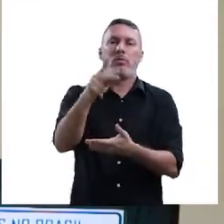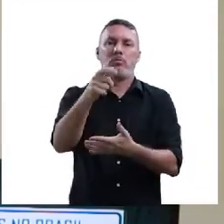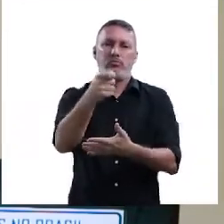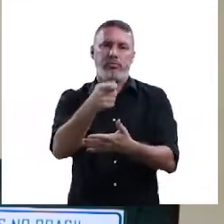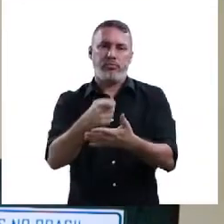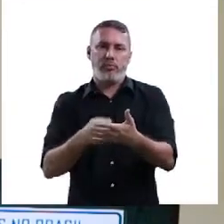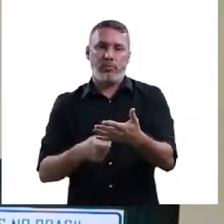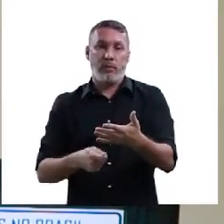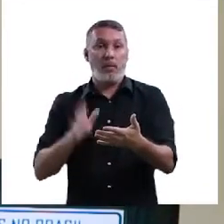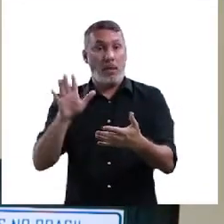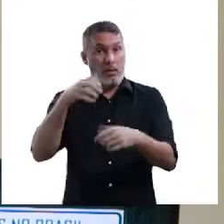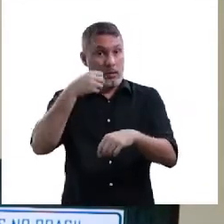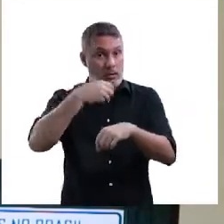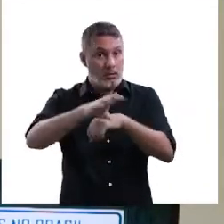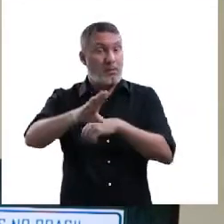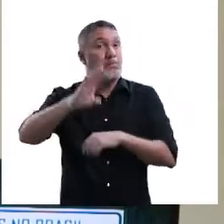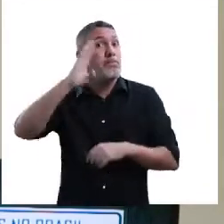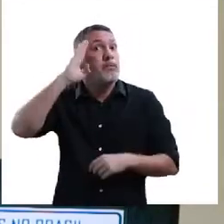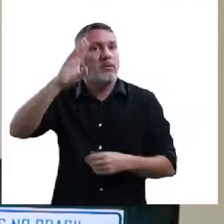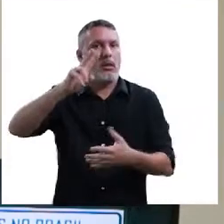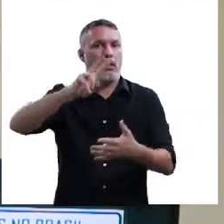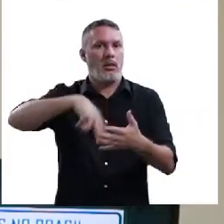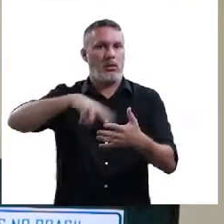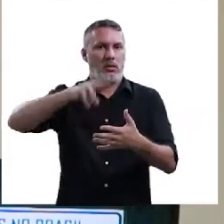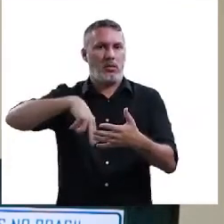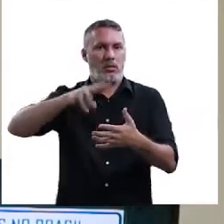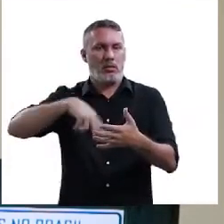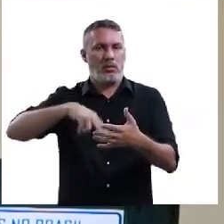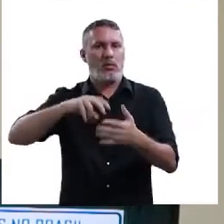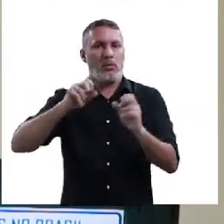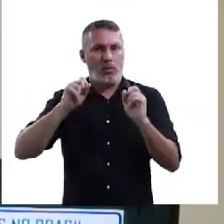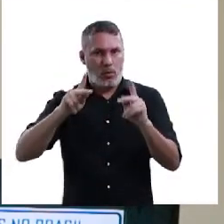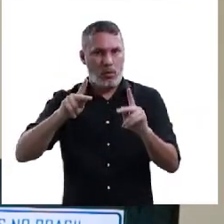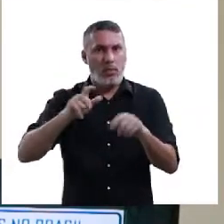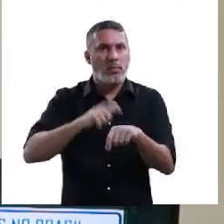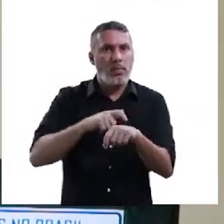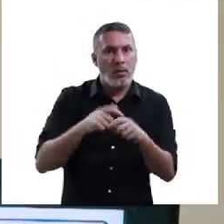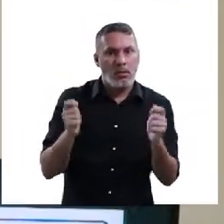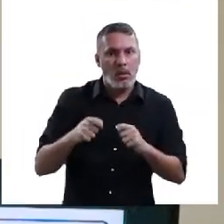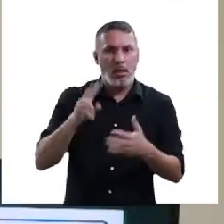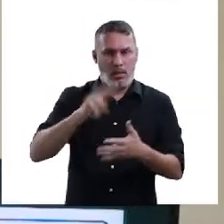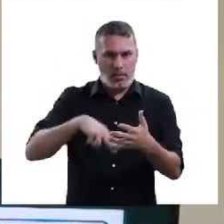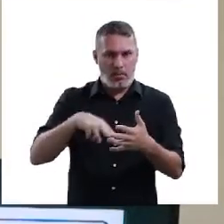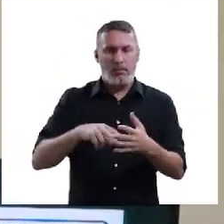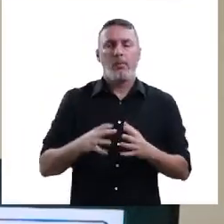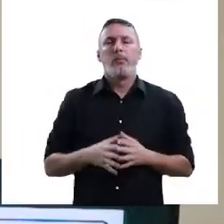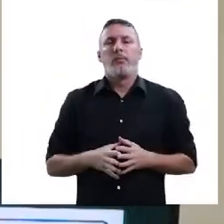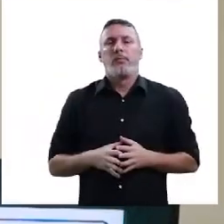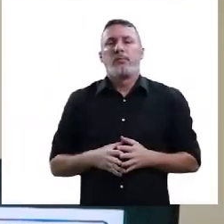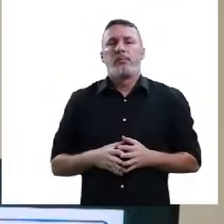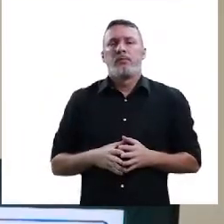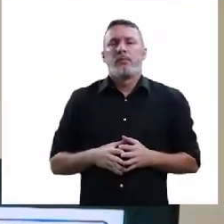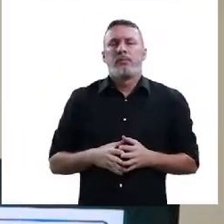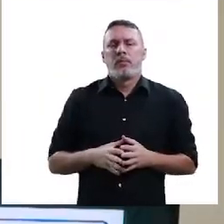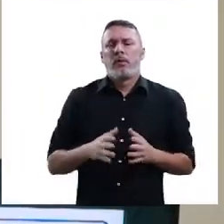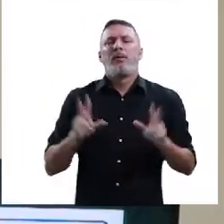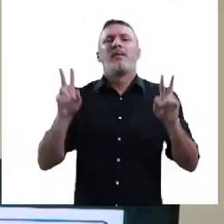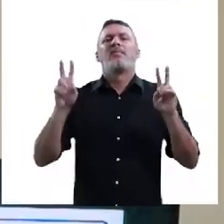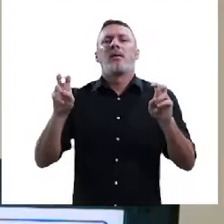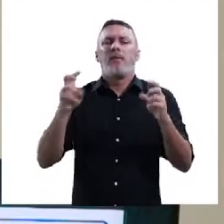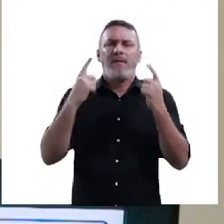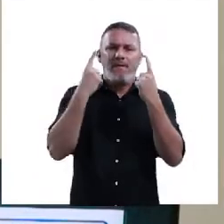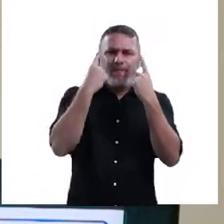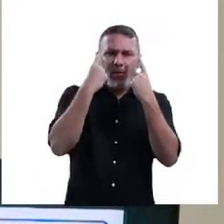a sua redação. Mas fica a dica sempre da leitura desse texto, quando tiver um tempinho. Então, quando a gente fala em